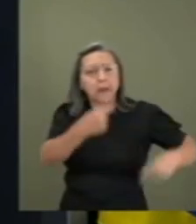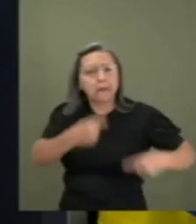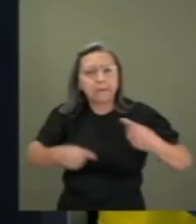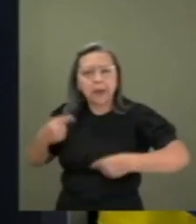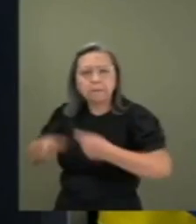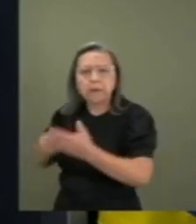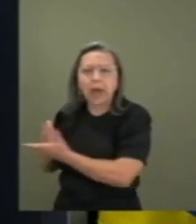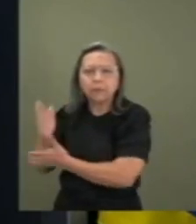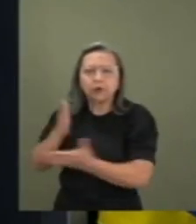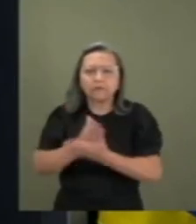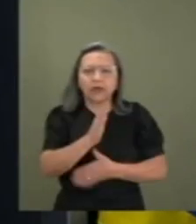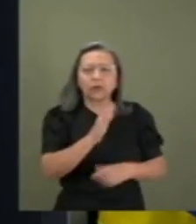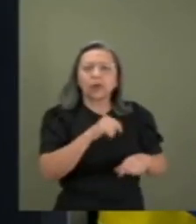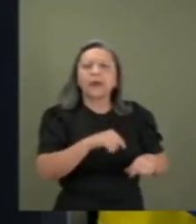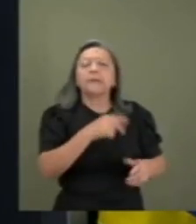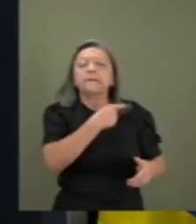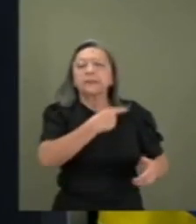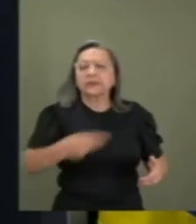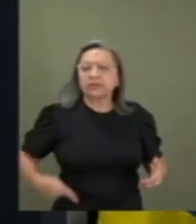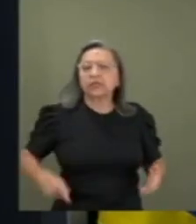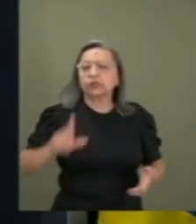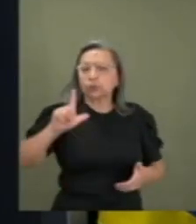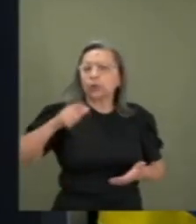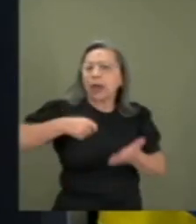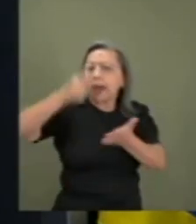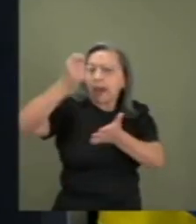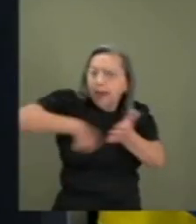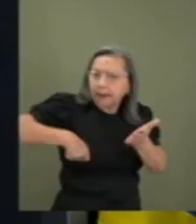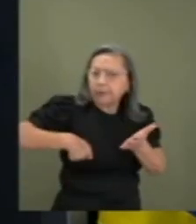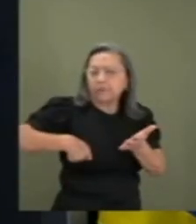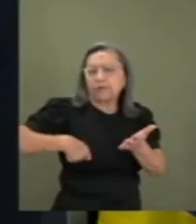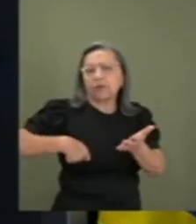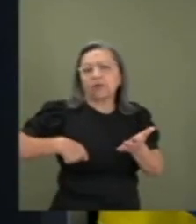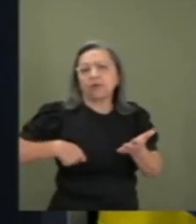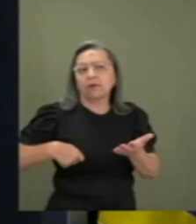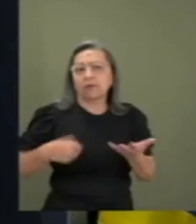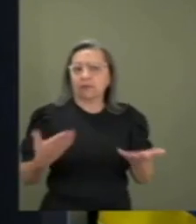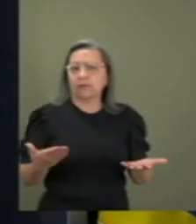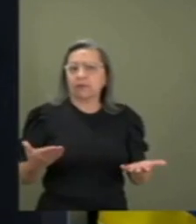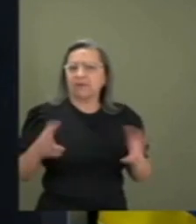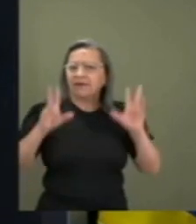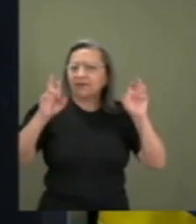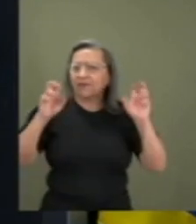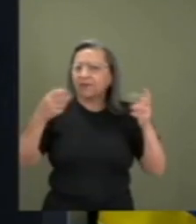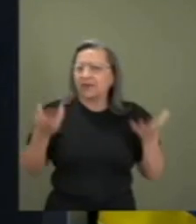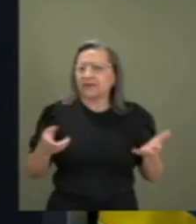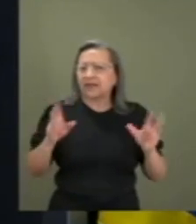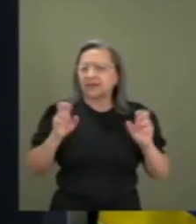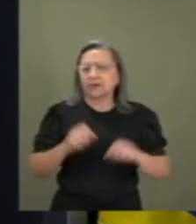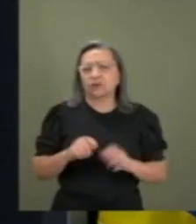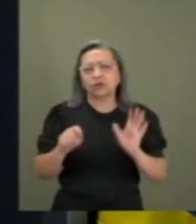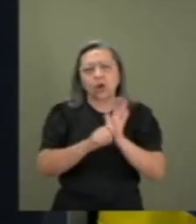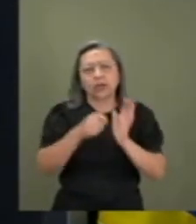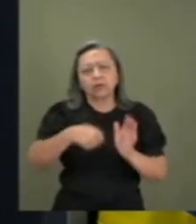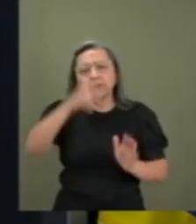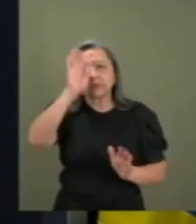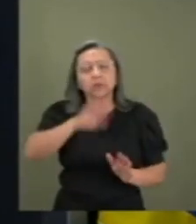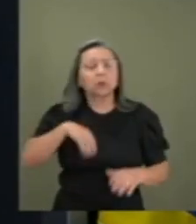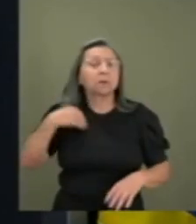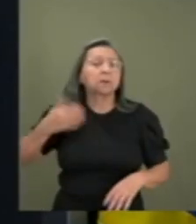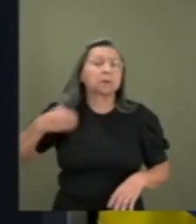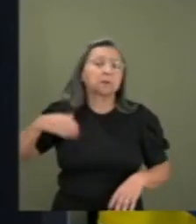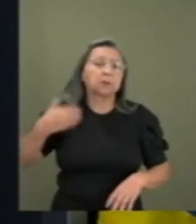aprovaram a lei, o presidente Lula sanciona a lei sobre drogas no Brasil e depois